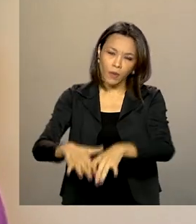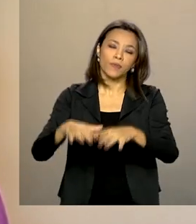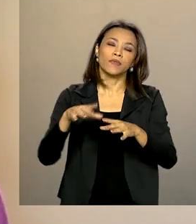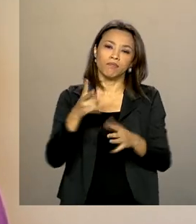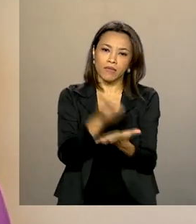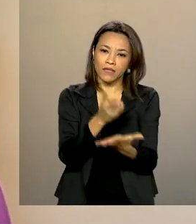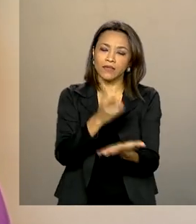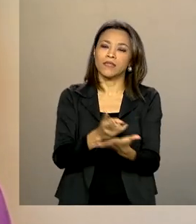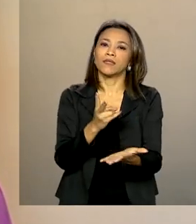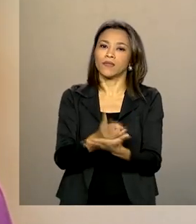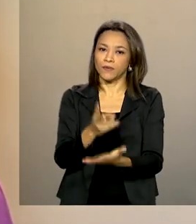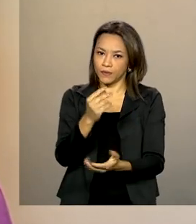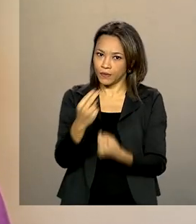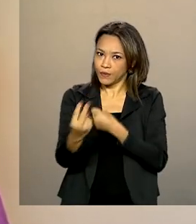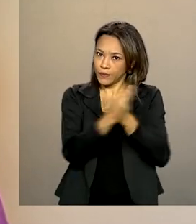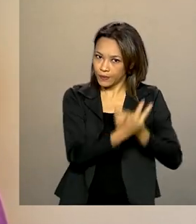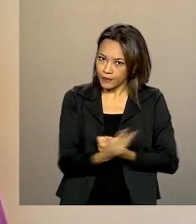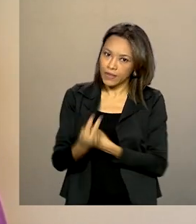cuidados com a saúde da nossa população.